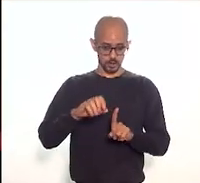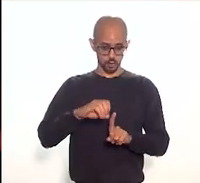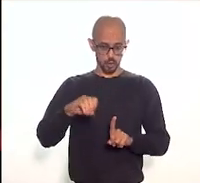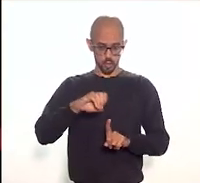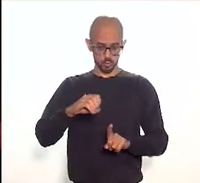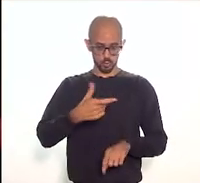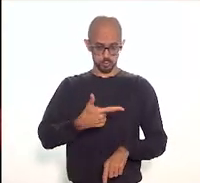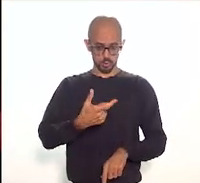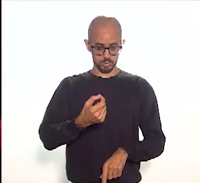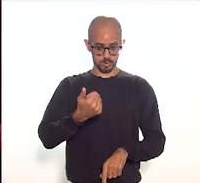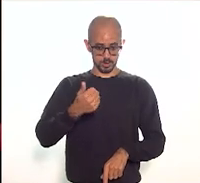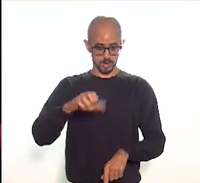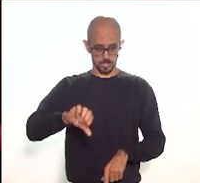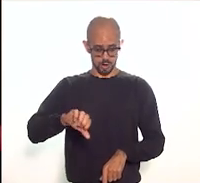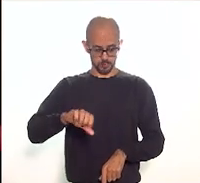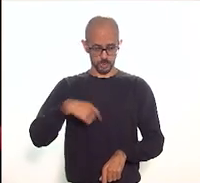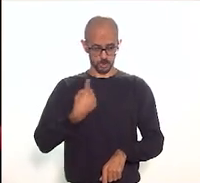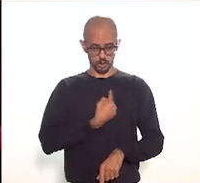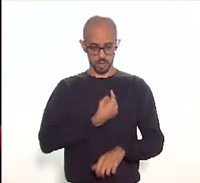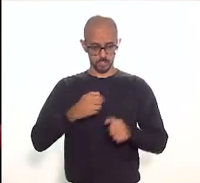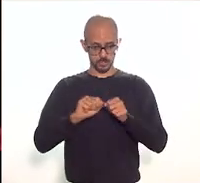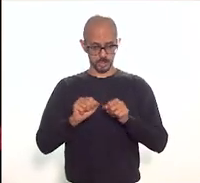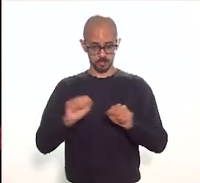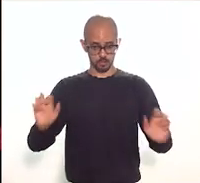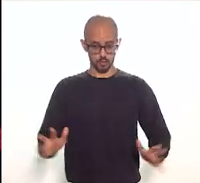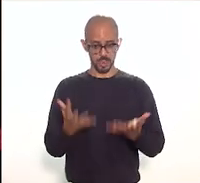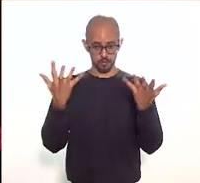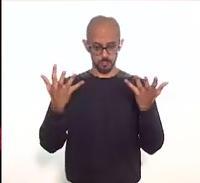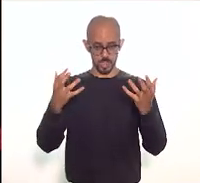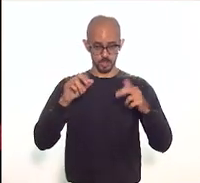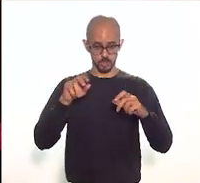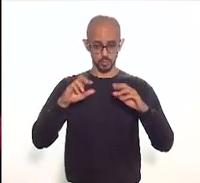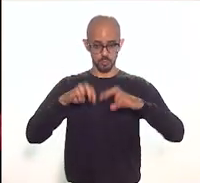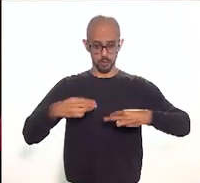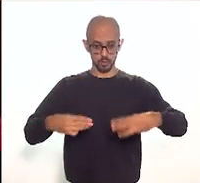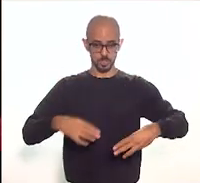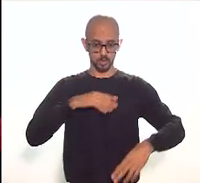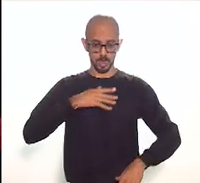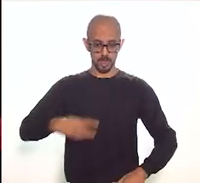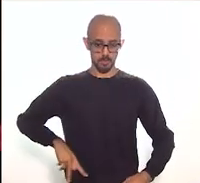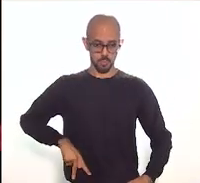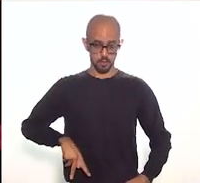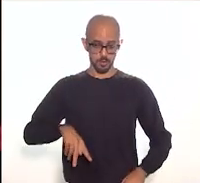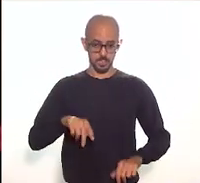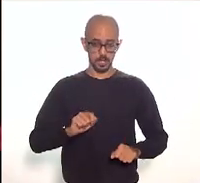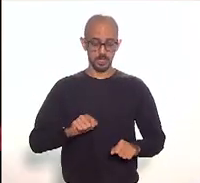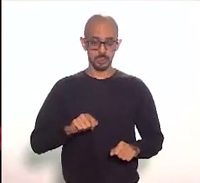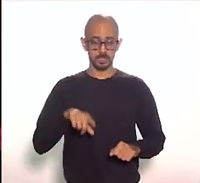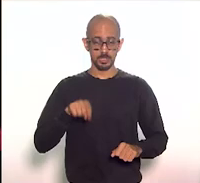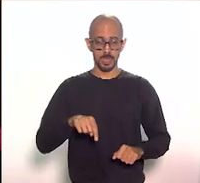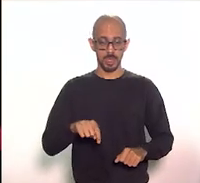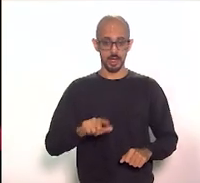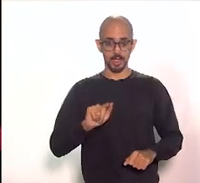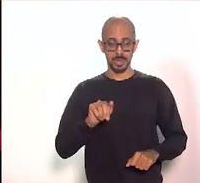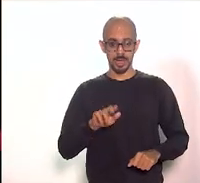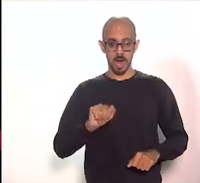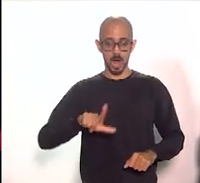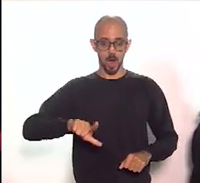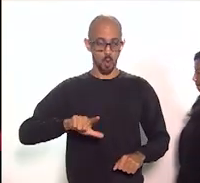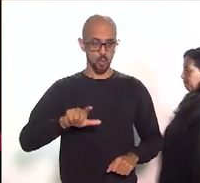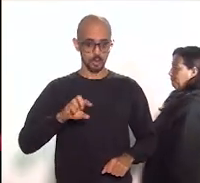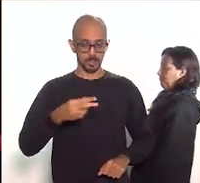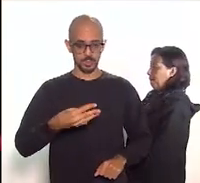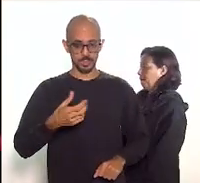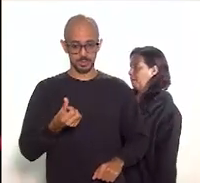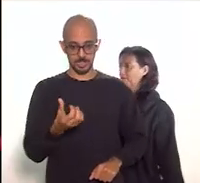2019 nós fizemos um evento no Museu da República que se chamou Grau 360 foi uma